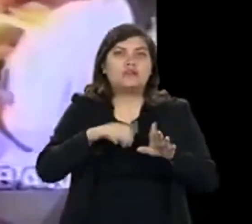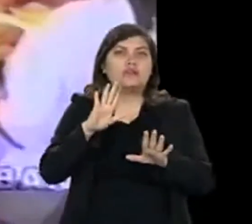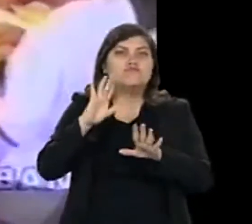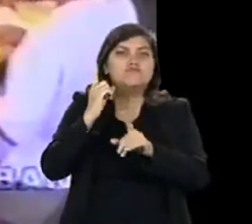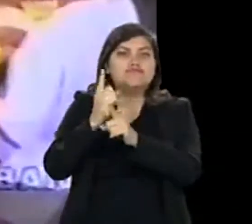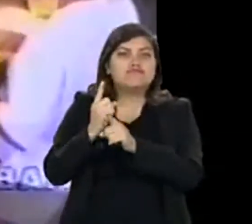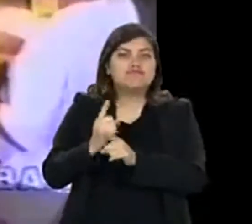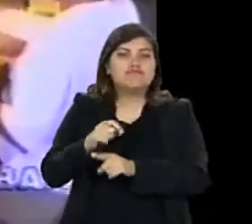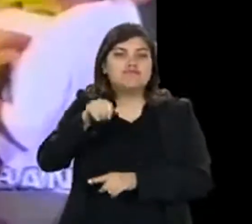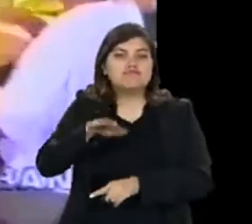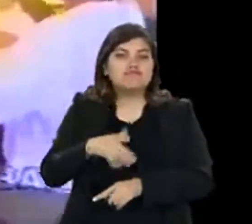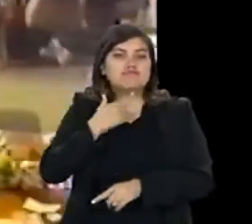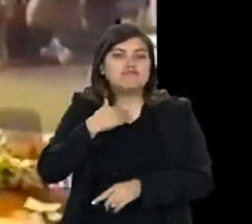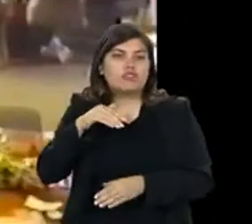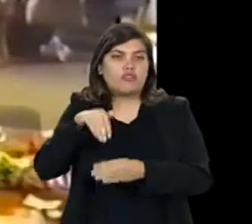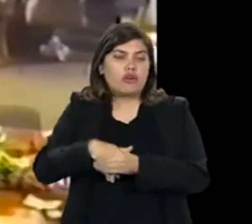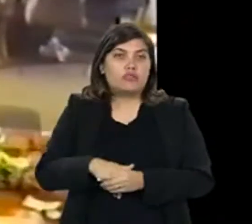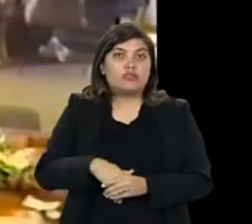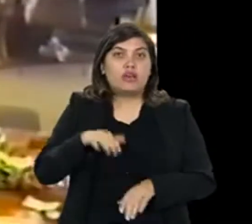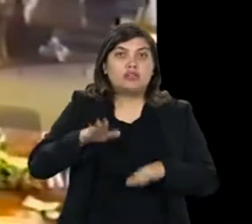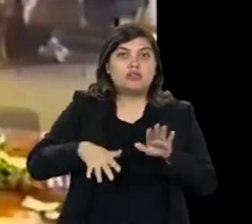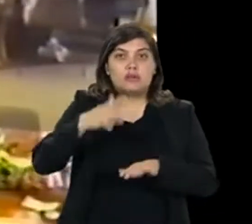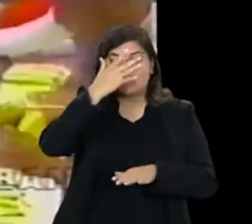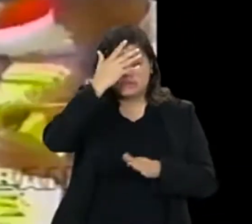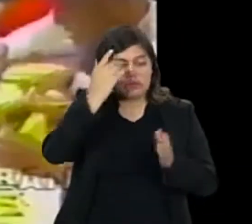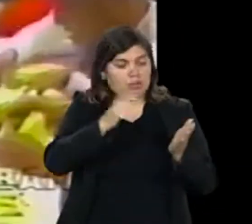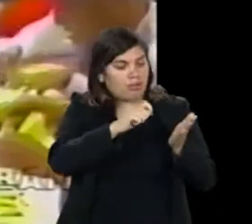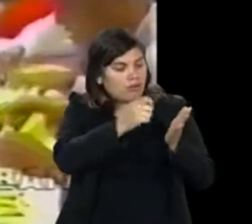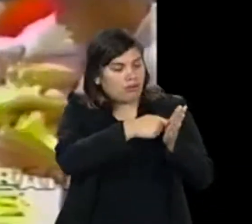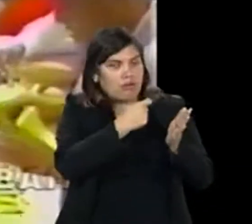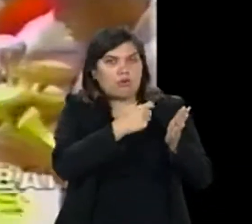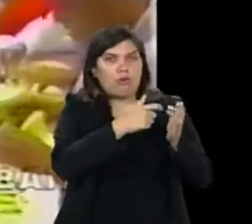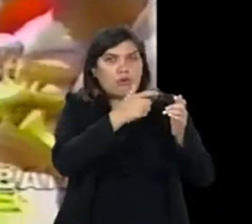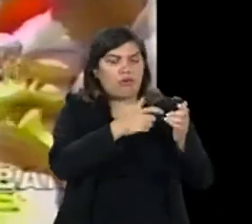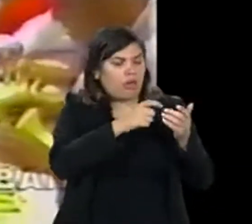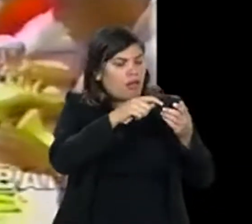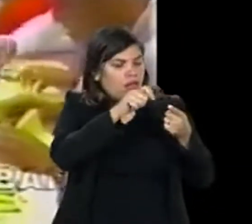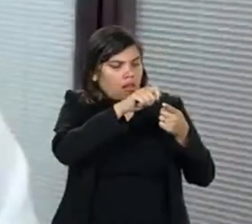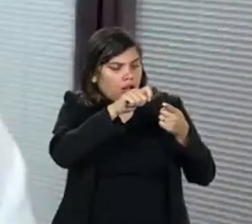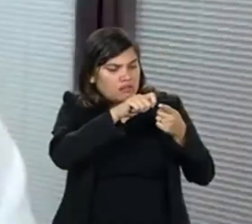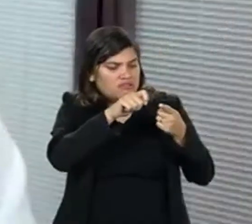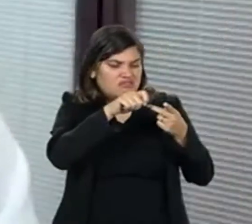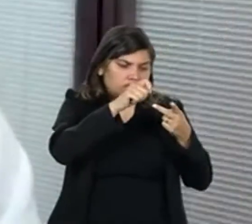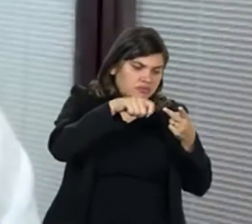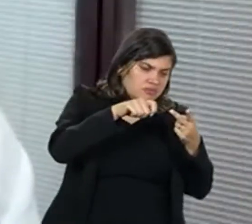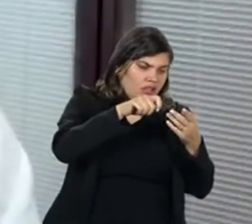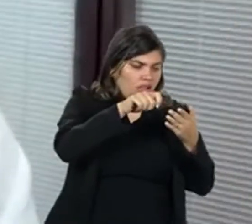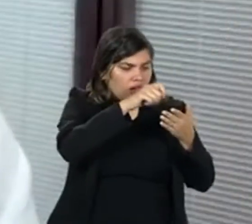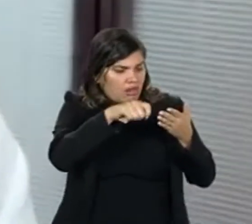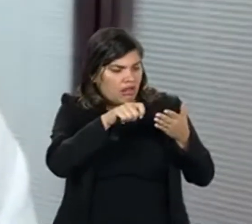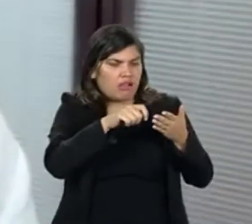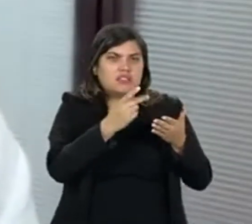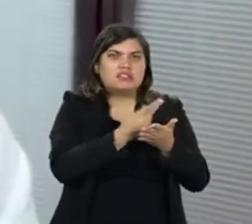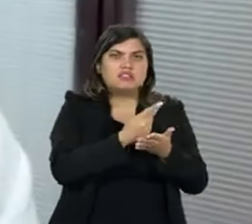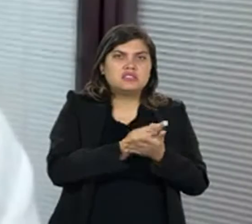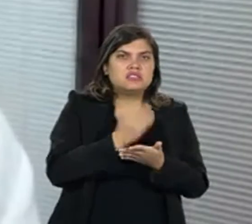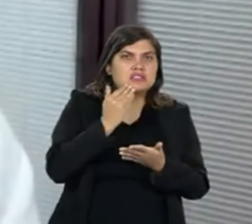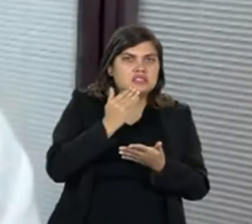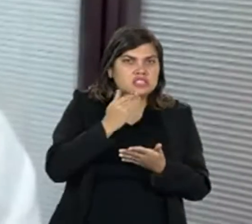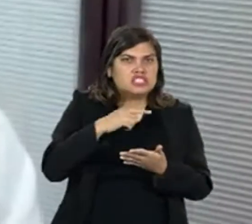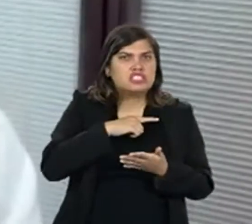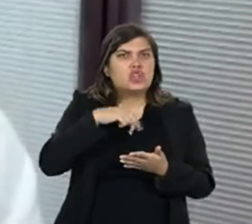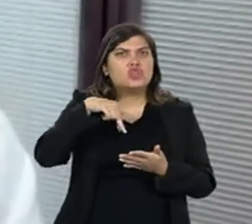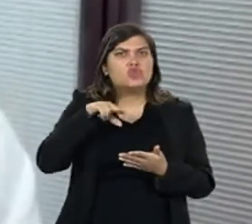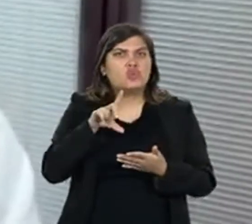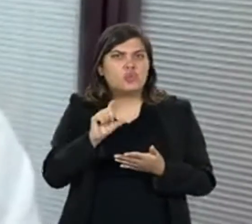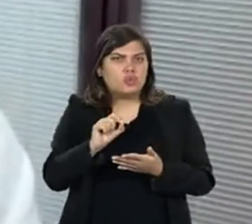vezes, identificar a intenção do voto. Às vezes, a pessoa riscava num lugar e depois fazia uma bola em outro, então ficava aquele voto